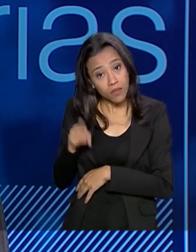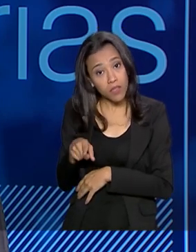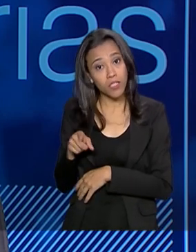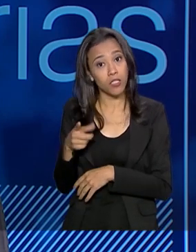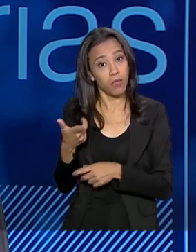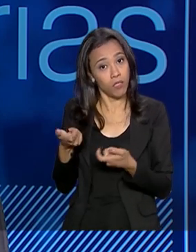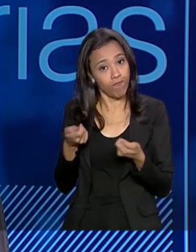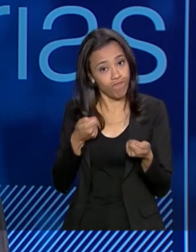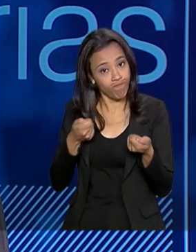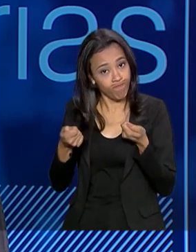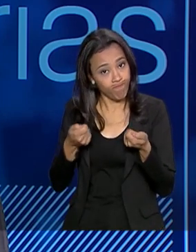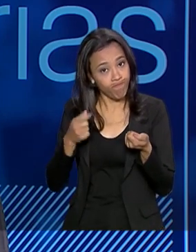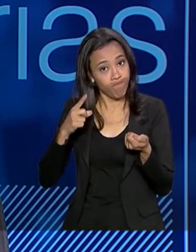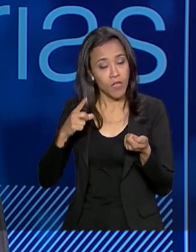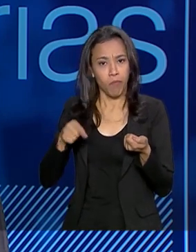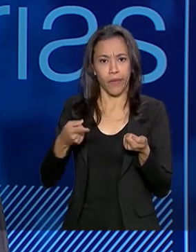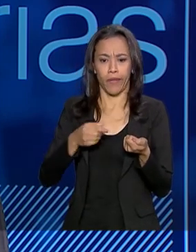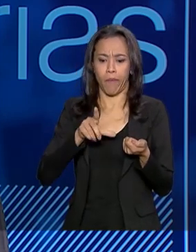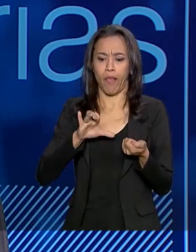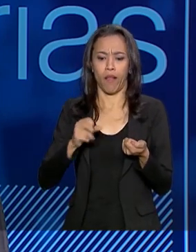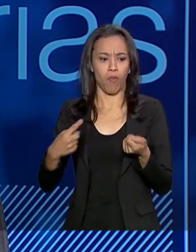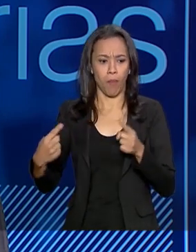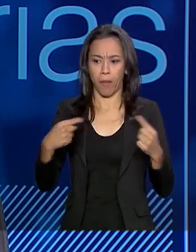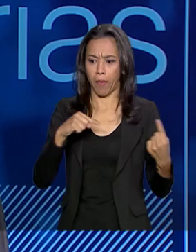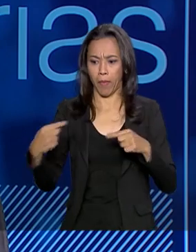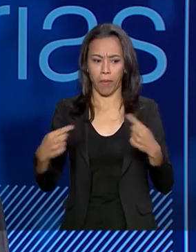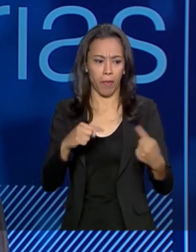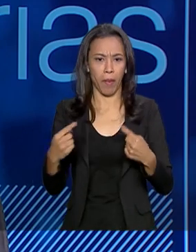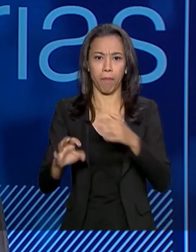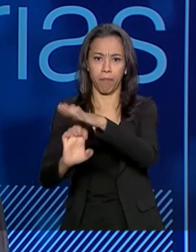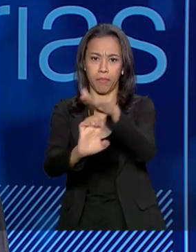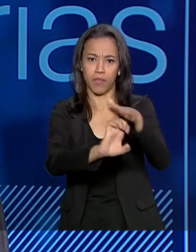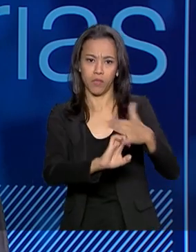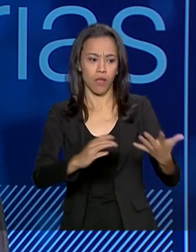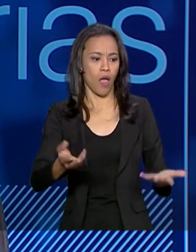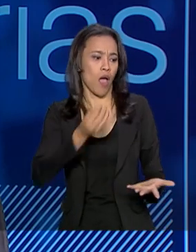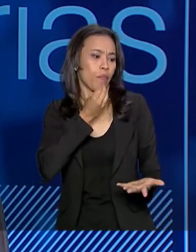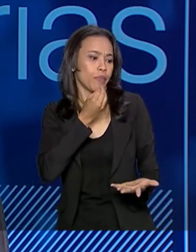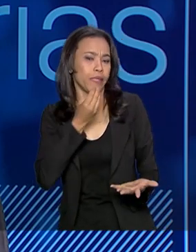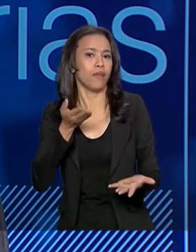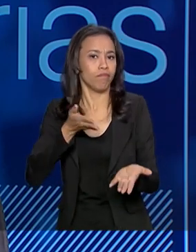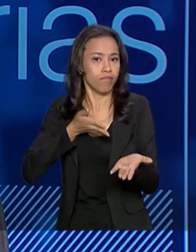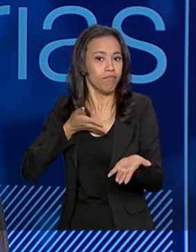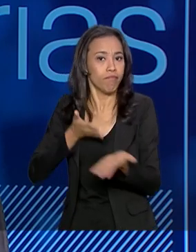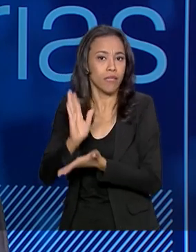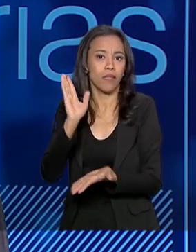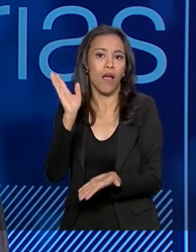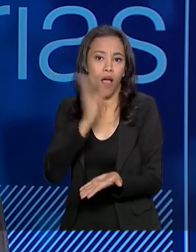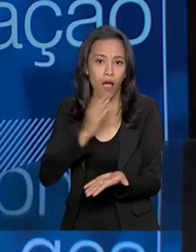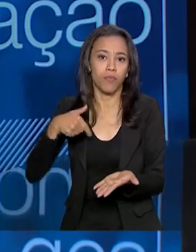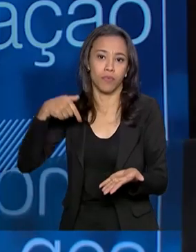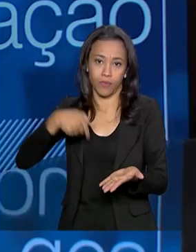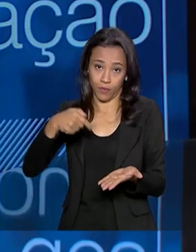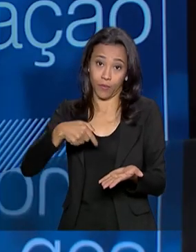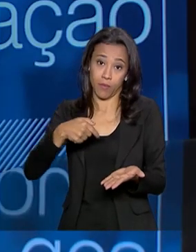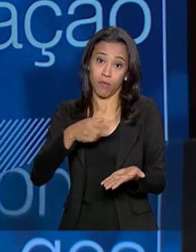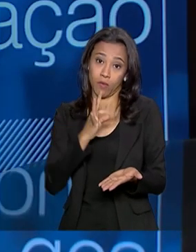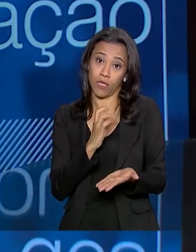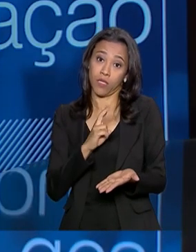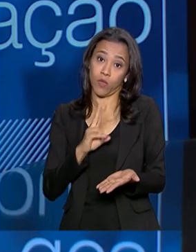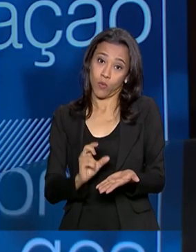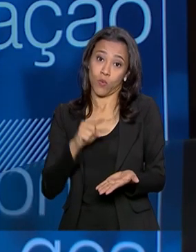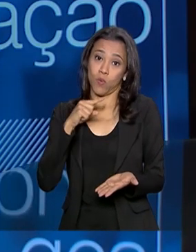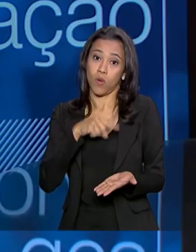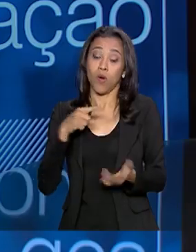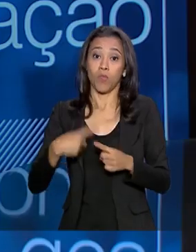calibrado, porque se você tiver um leilão competitivo no limite, tem gente que fala, poderia até passar rápido pela etapa do Tribunal de Contas, porque a